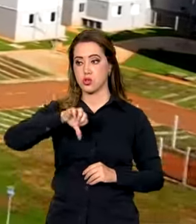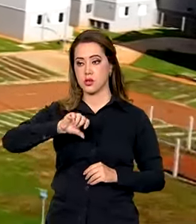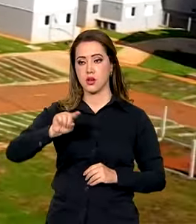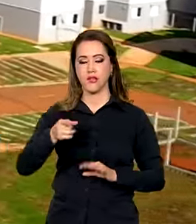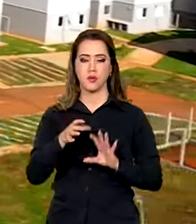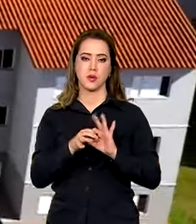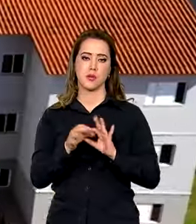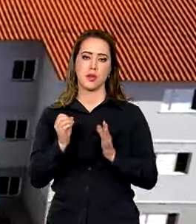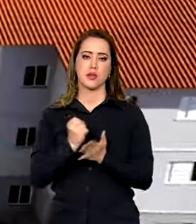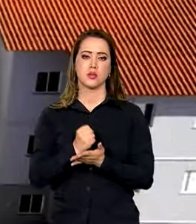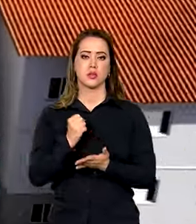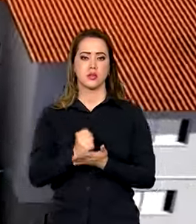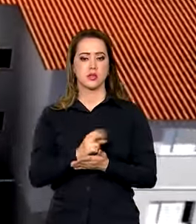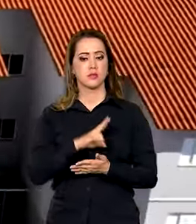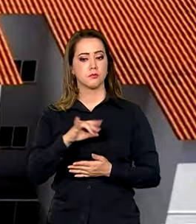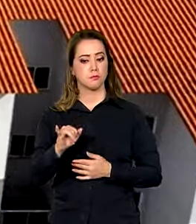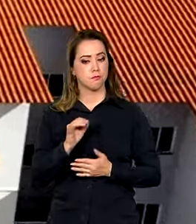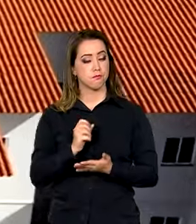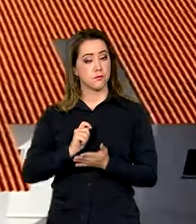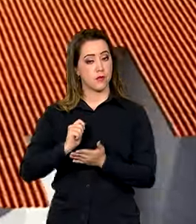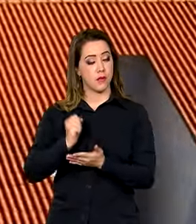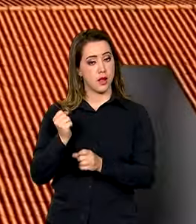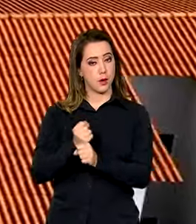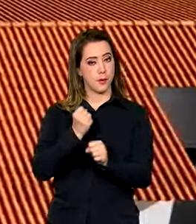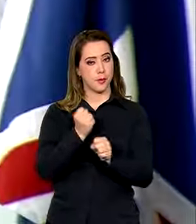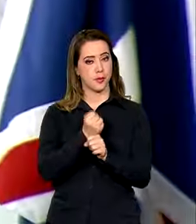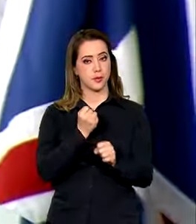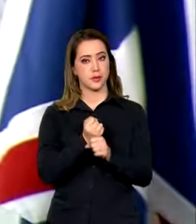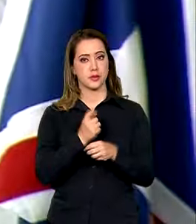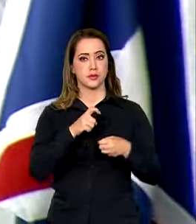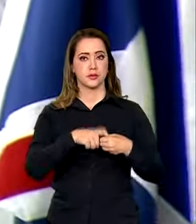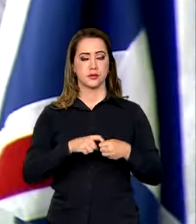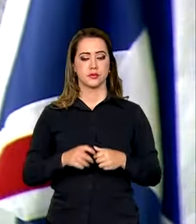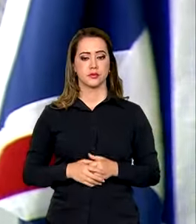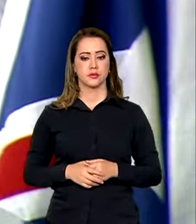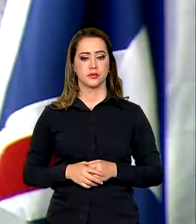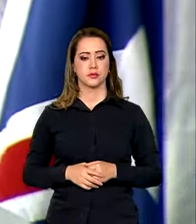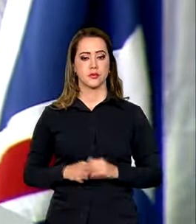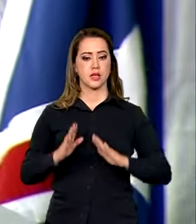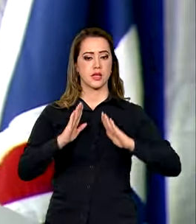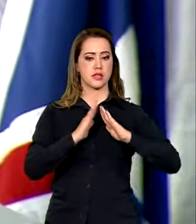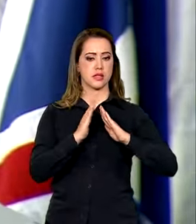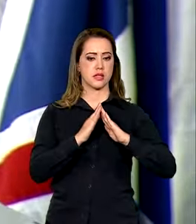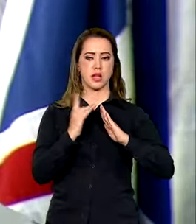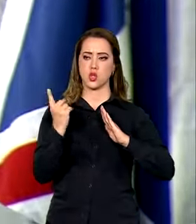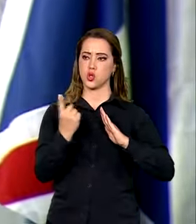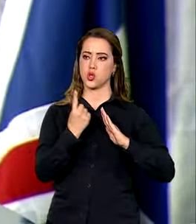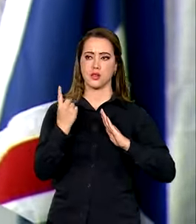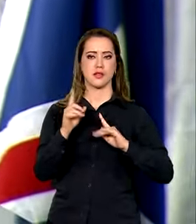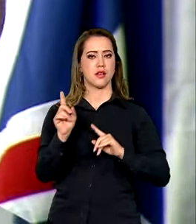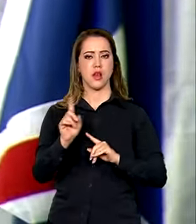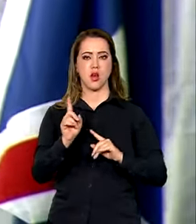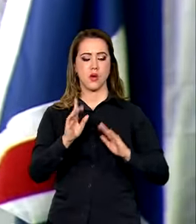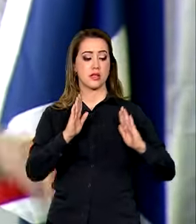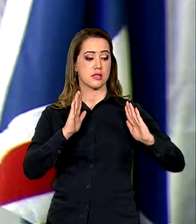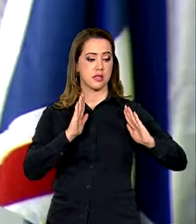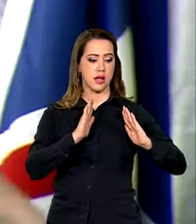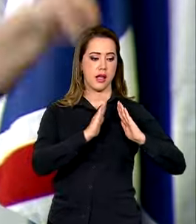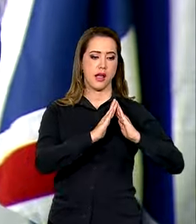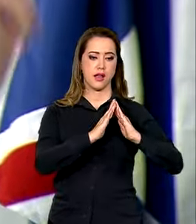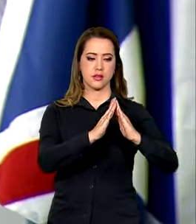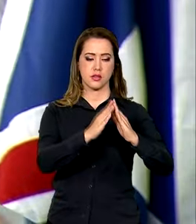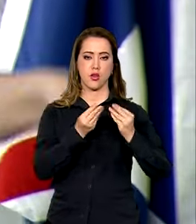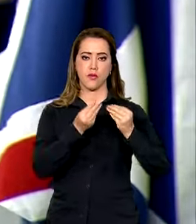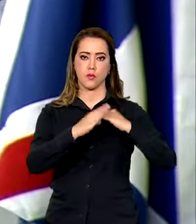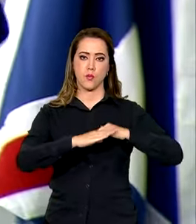autorizadas e tiveram as obras retomadas. Essas casas não vêm sozinhas, elas não estão isoladas. Elas vêm com